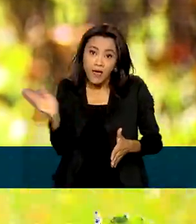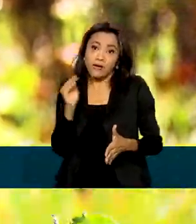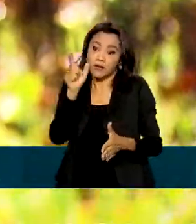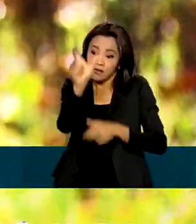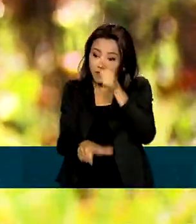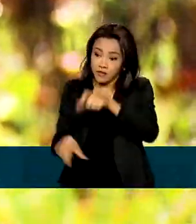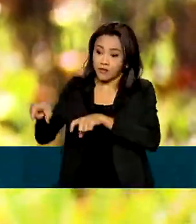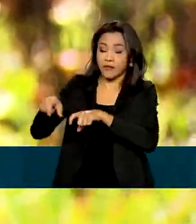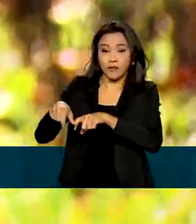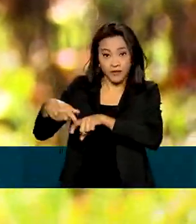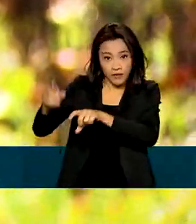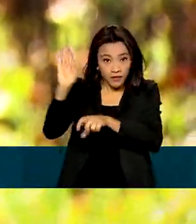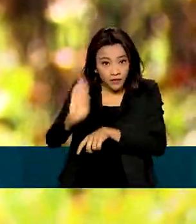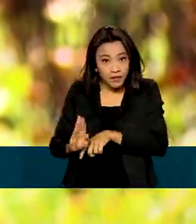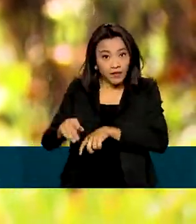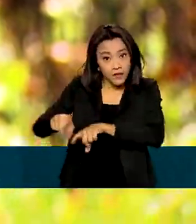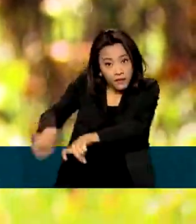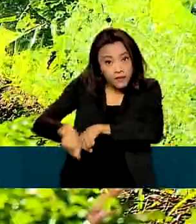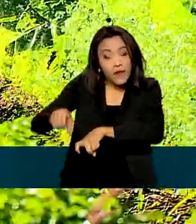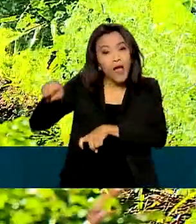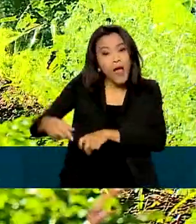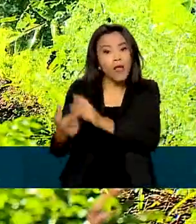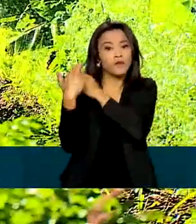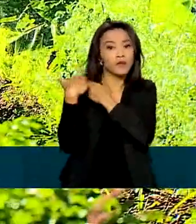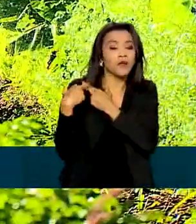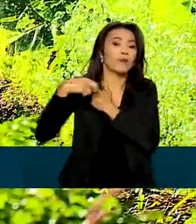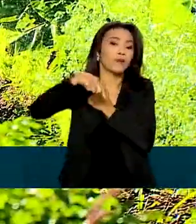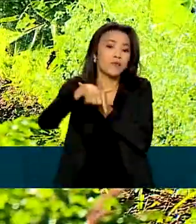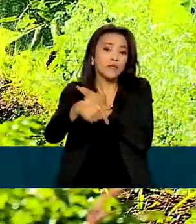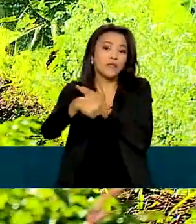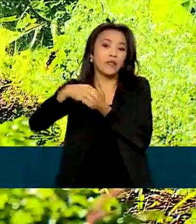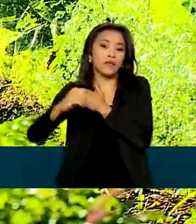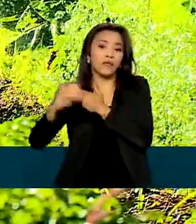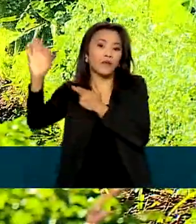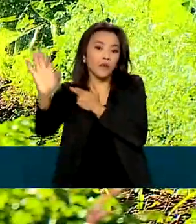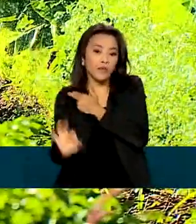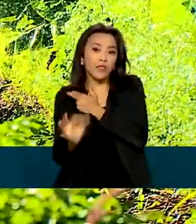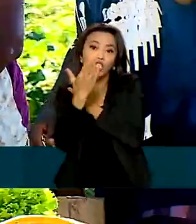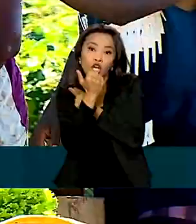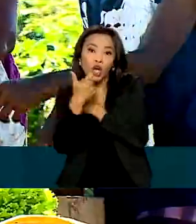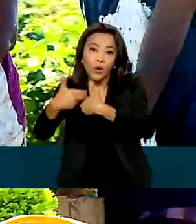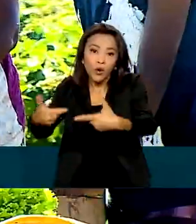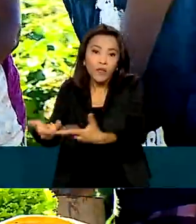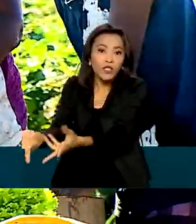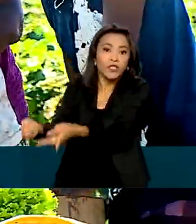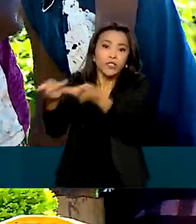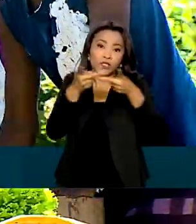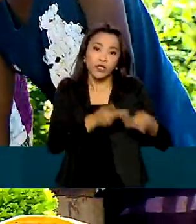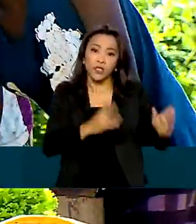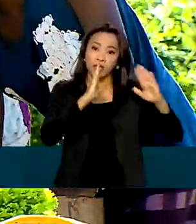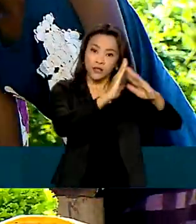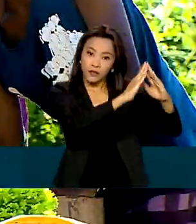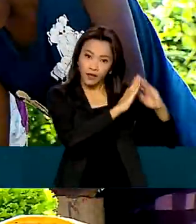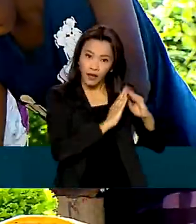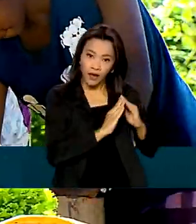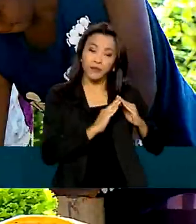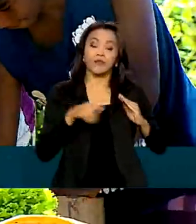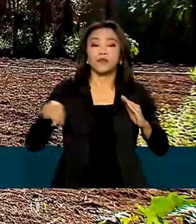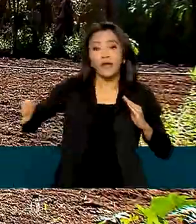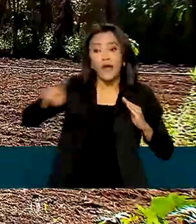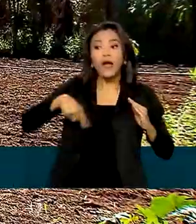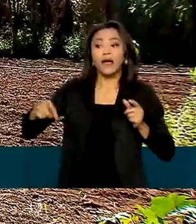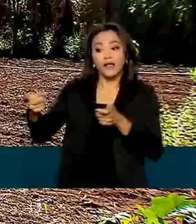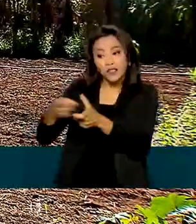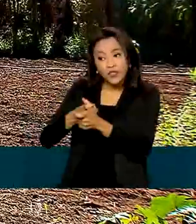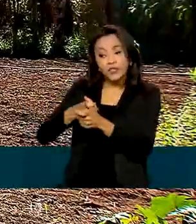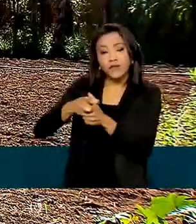responsáveis por 70% dos alimentos que chegam à nossa mesa. O programa de quitação de dívidas rurais,